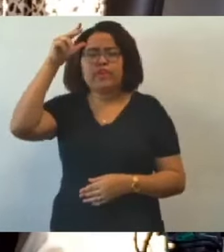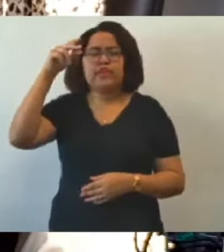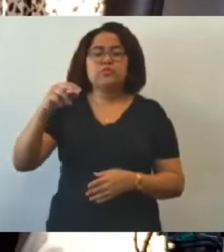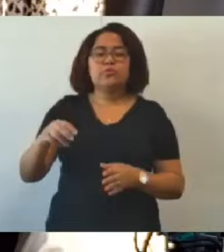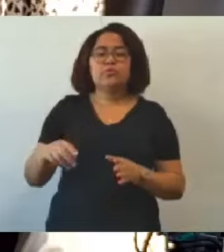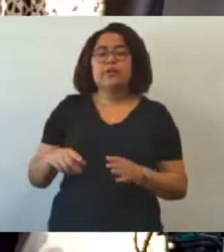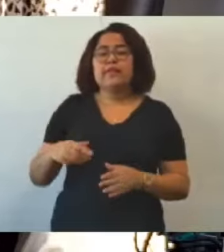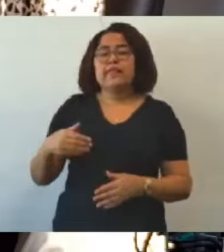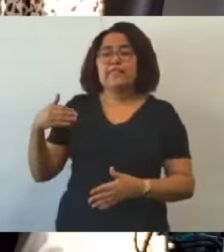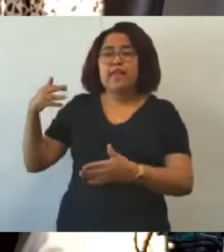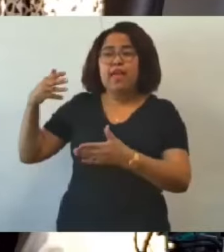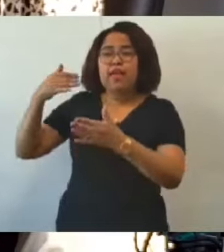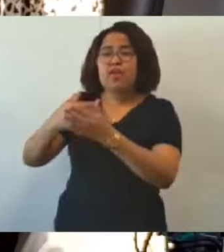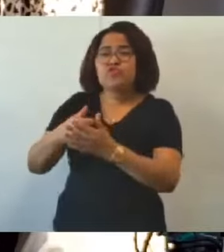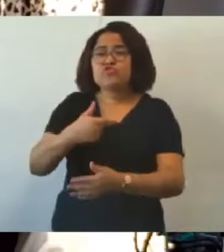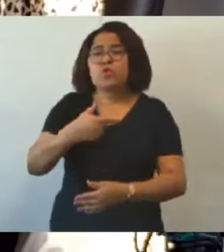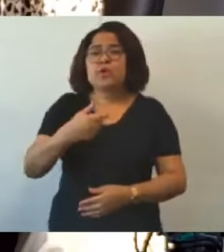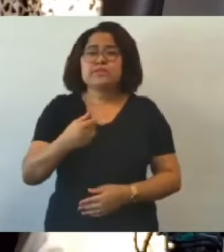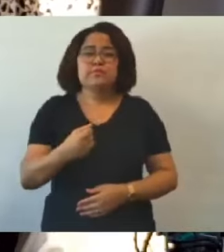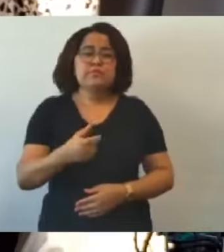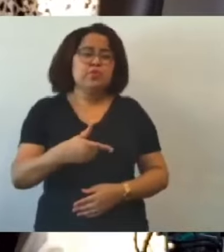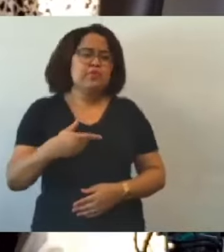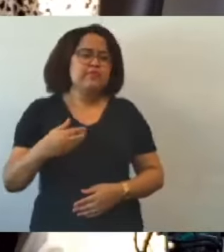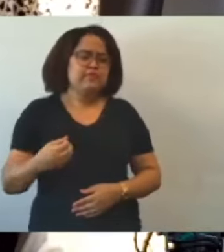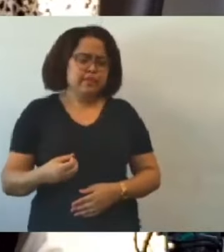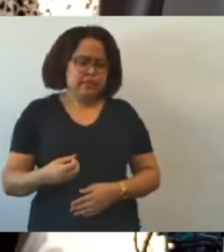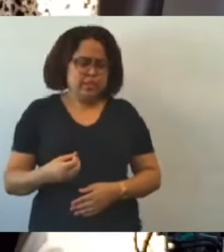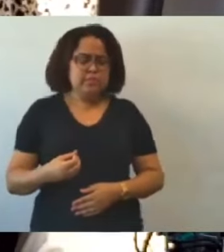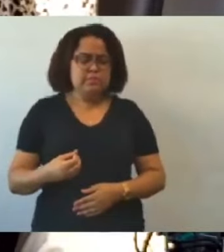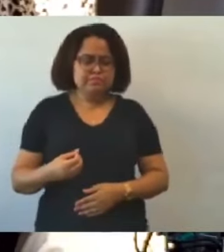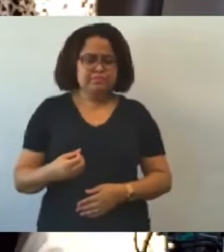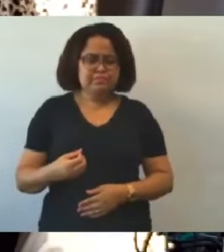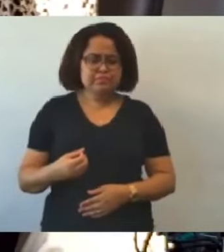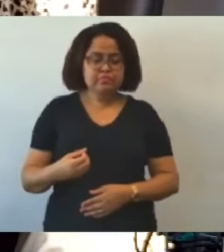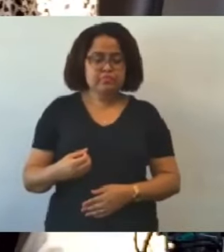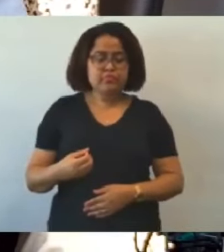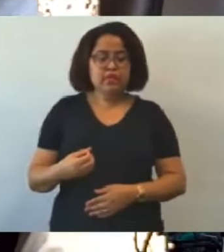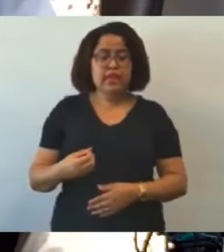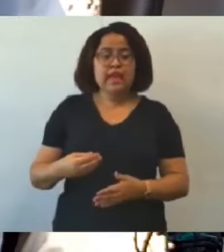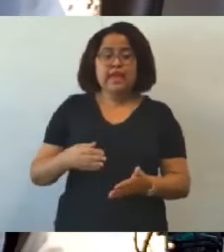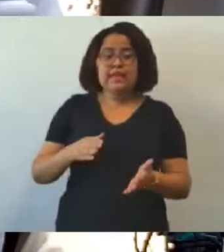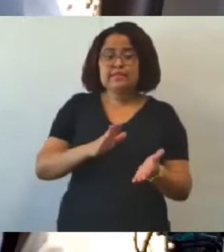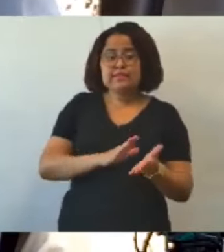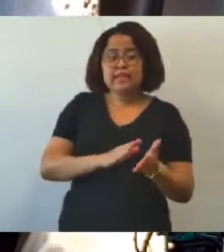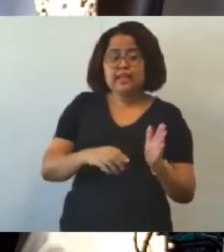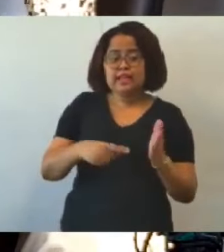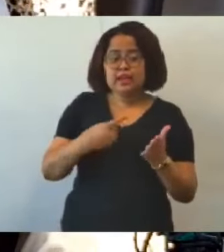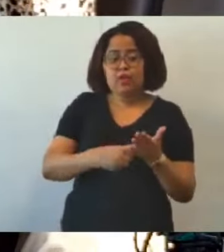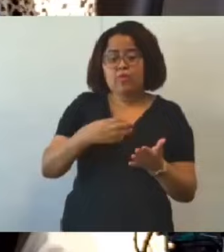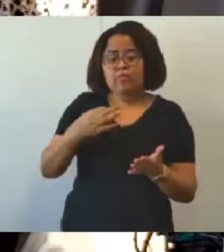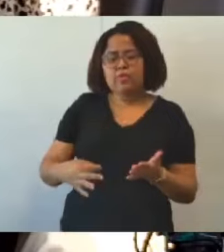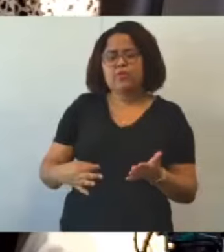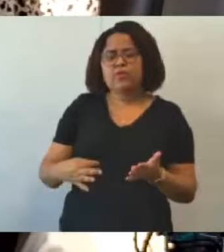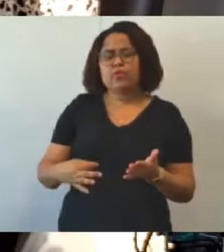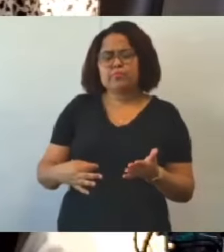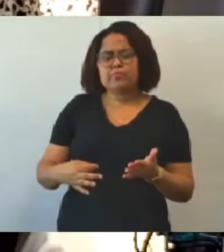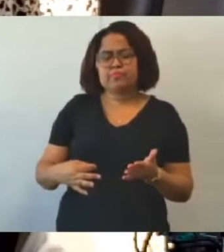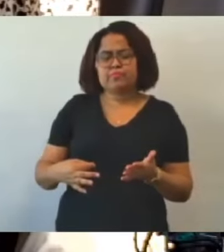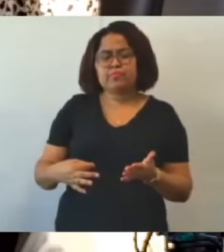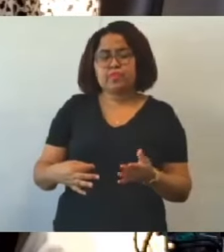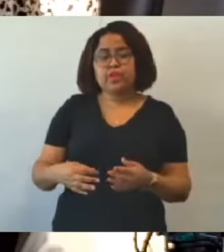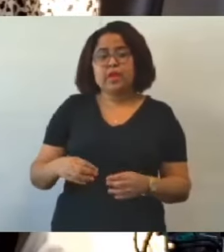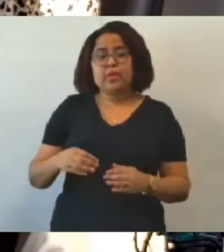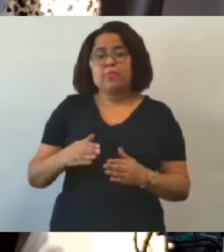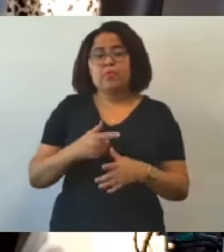complementar, ela criou ali, estabeleceu um conceito lá para regional. E, até hoje, a gente não tem visto nenhuma movimentação por parte do Poder